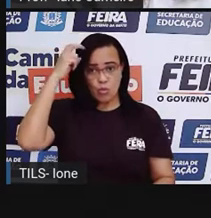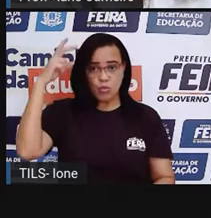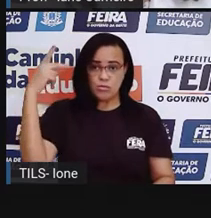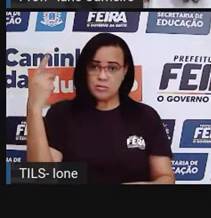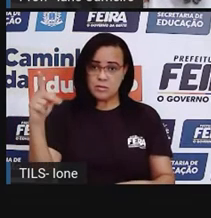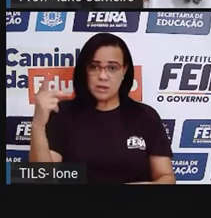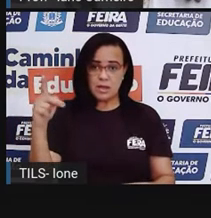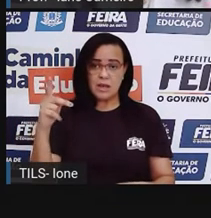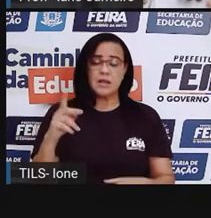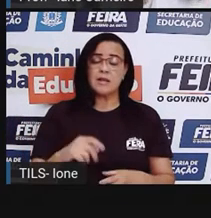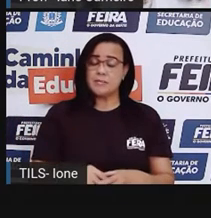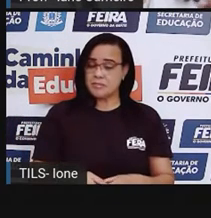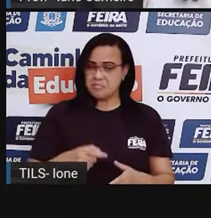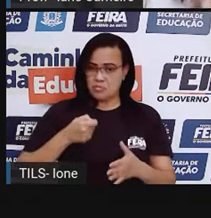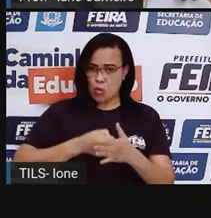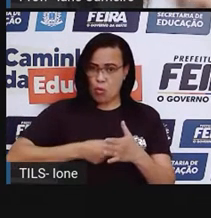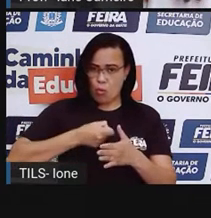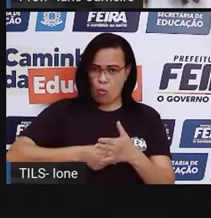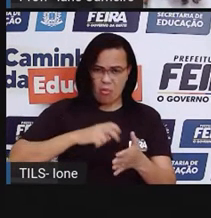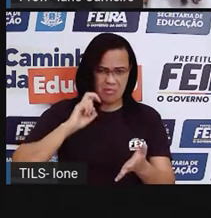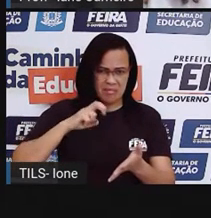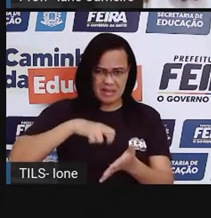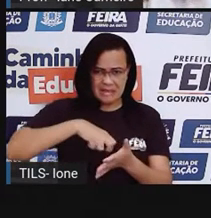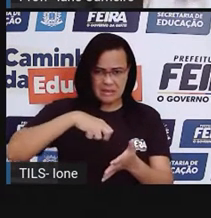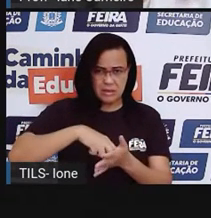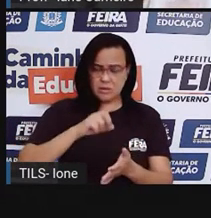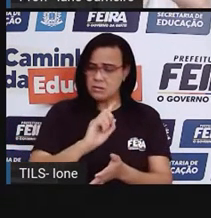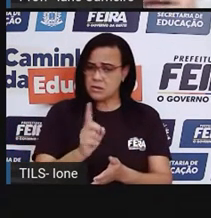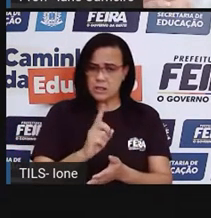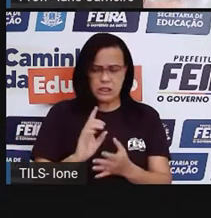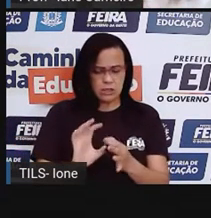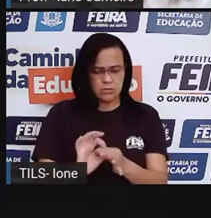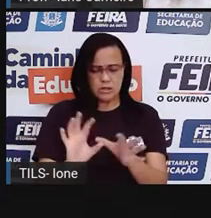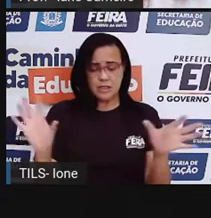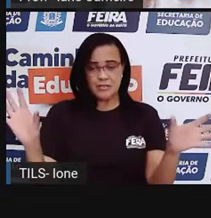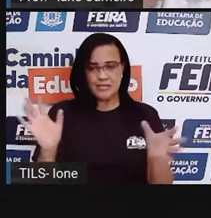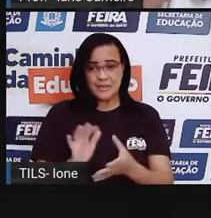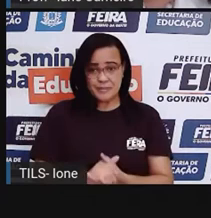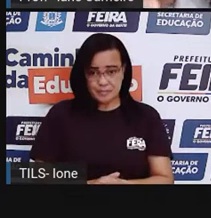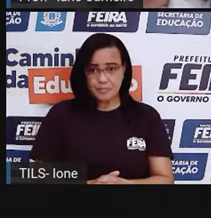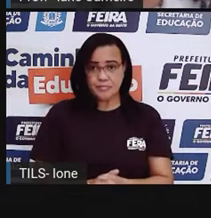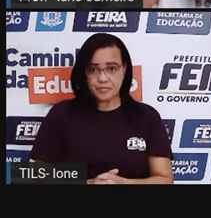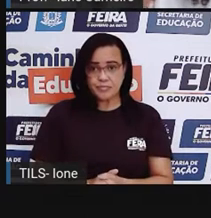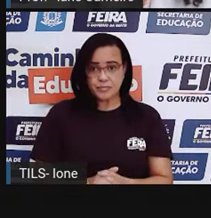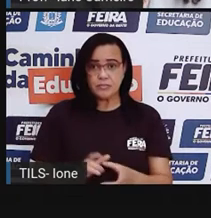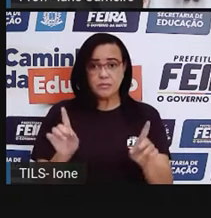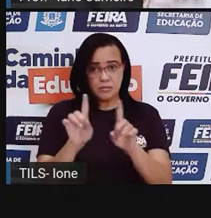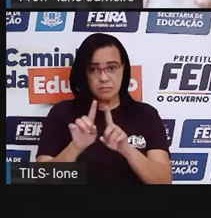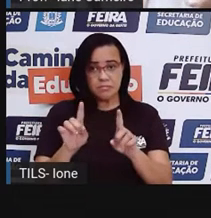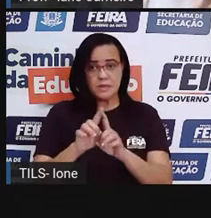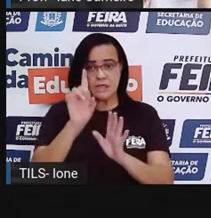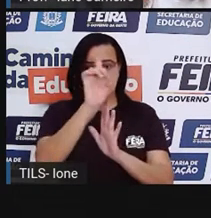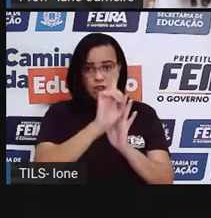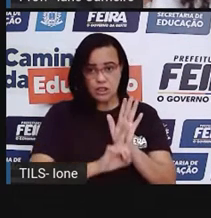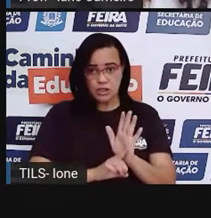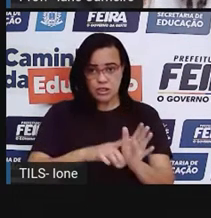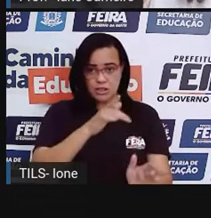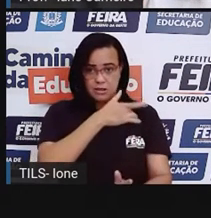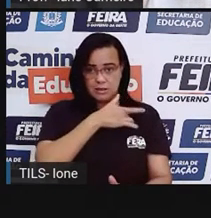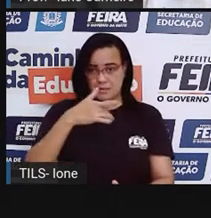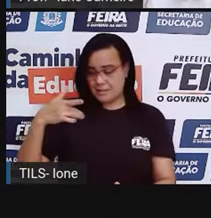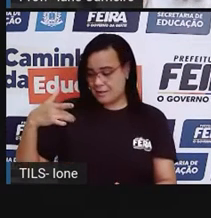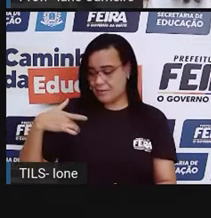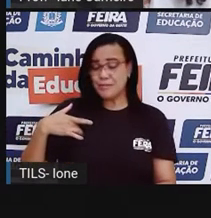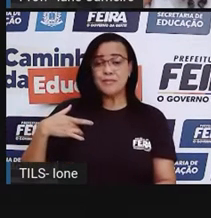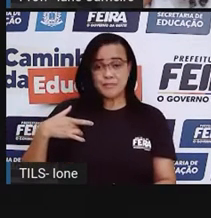comida, né? Tem que ter também direito à saúde, né? Então, a gente tem que ter esse direito de ir lá no posto de saúde, pegar medicação,